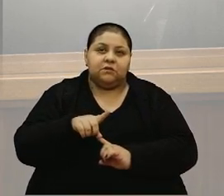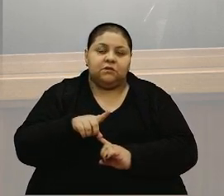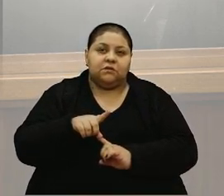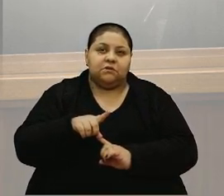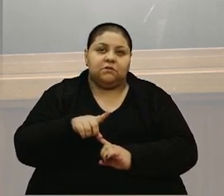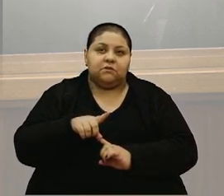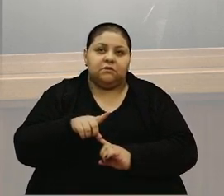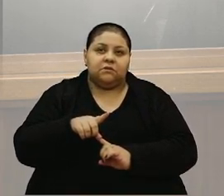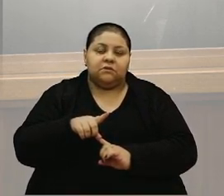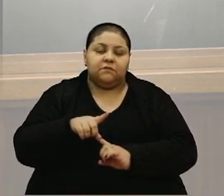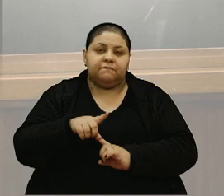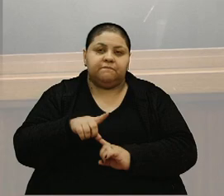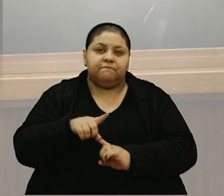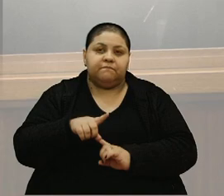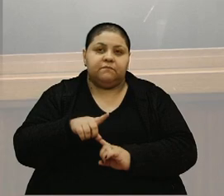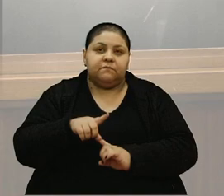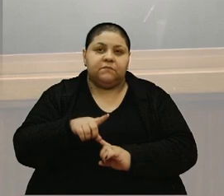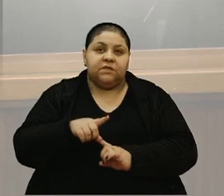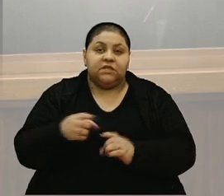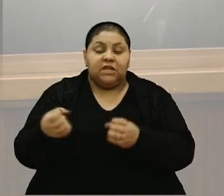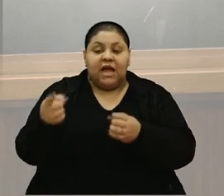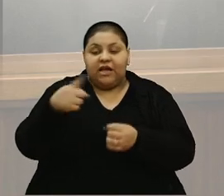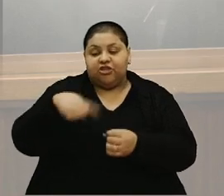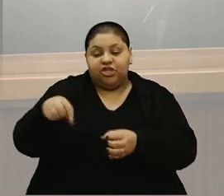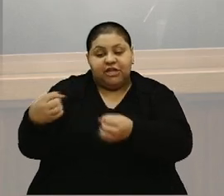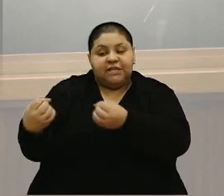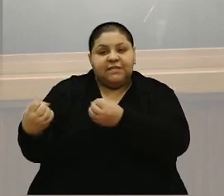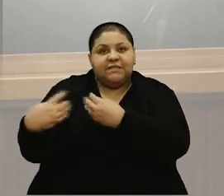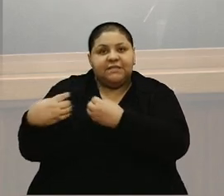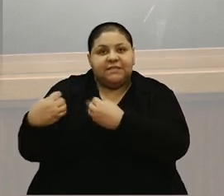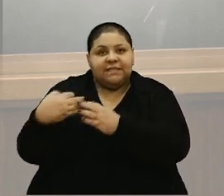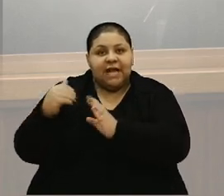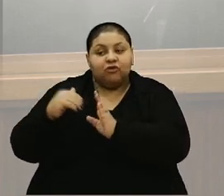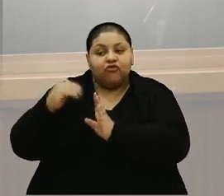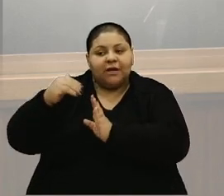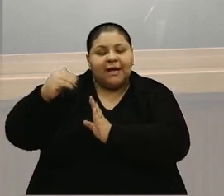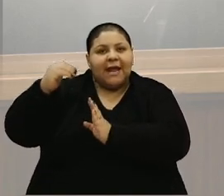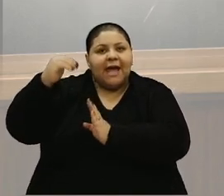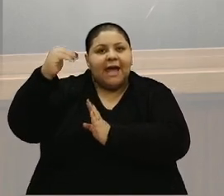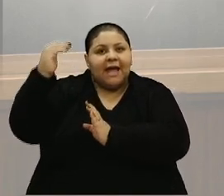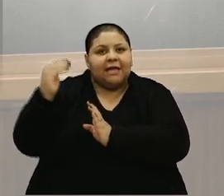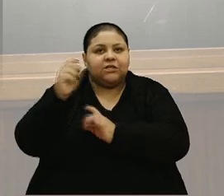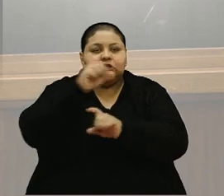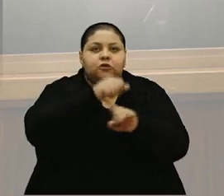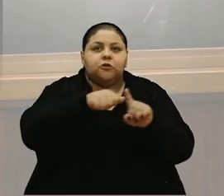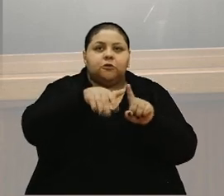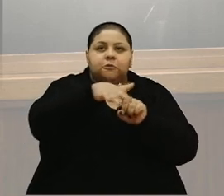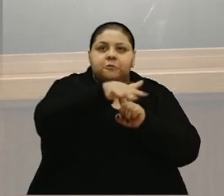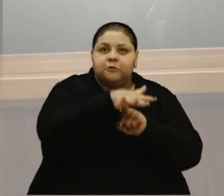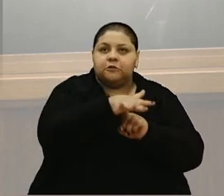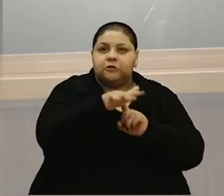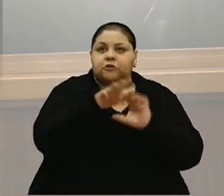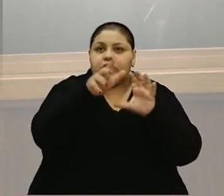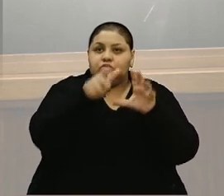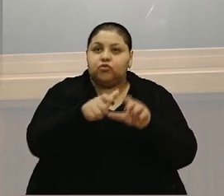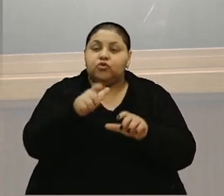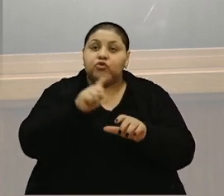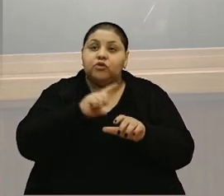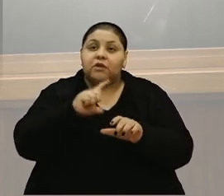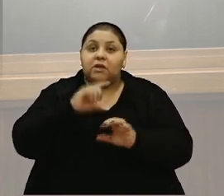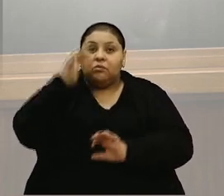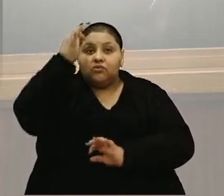se a gente é ensinado, se a gente cresce numa sociedade a qual todos temos o